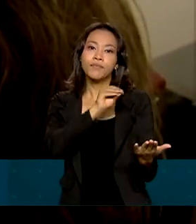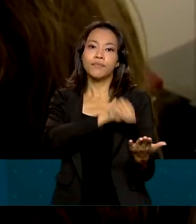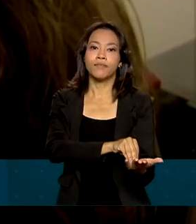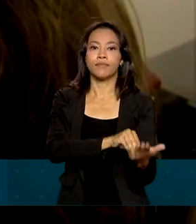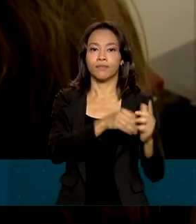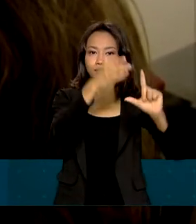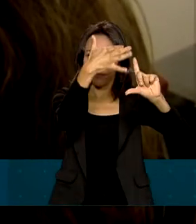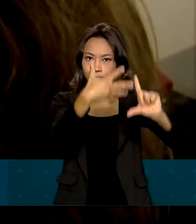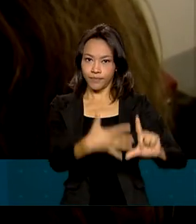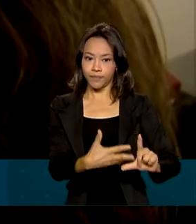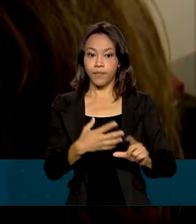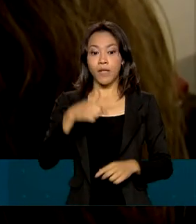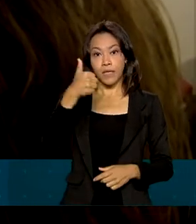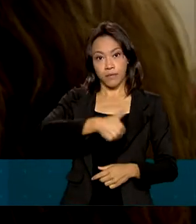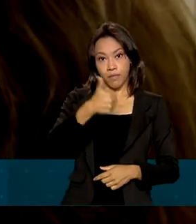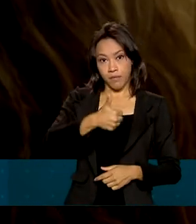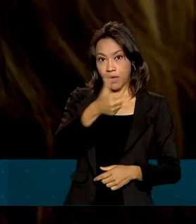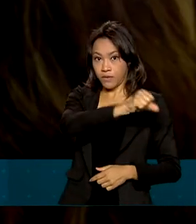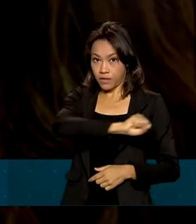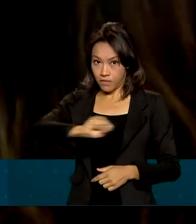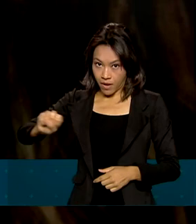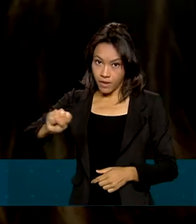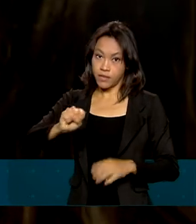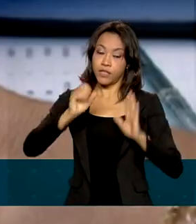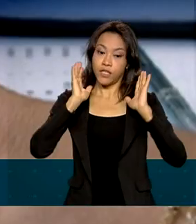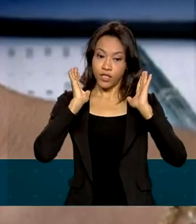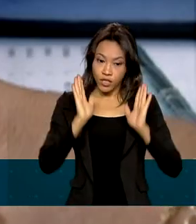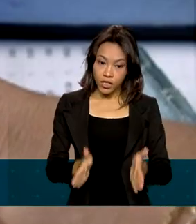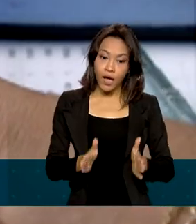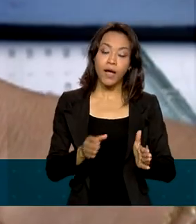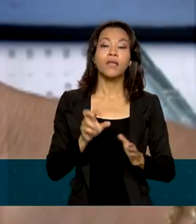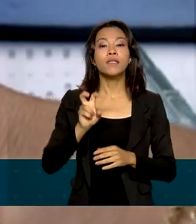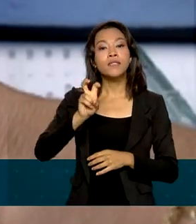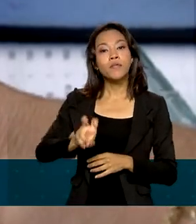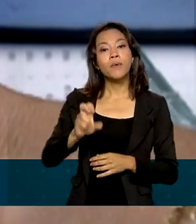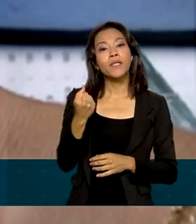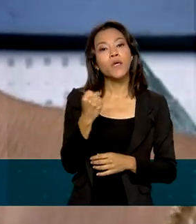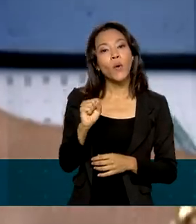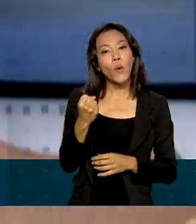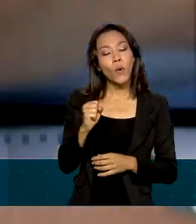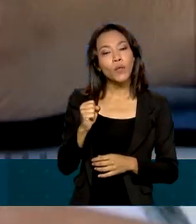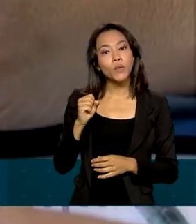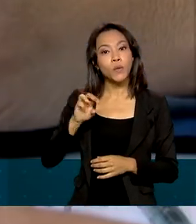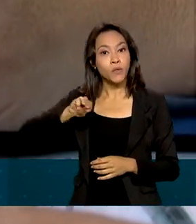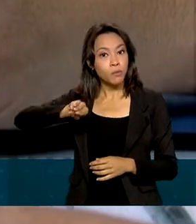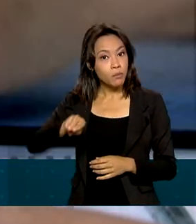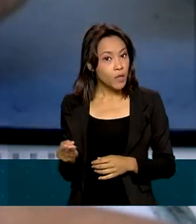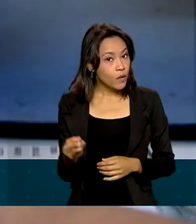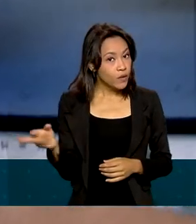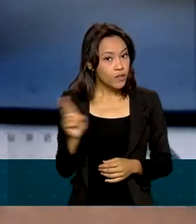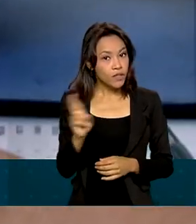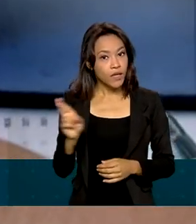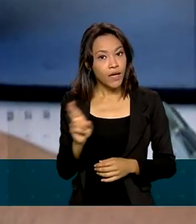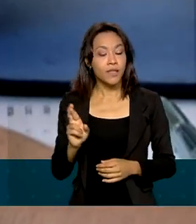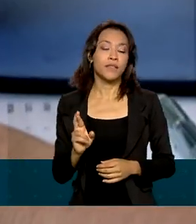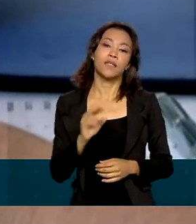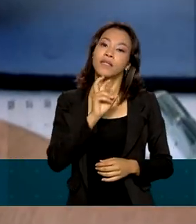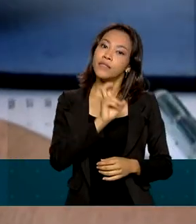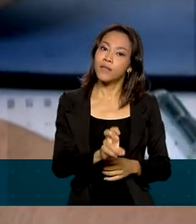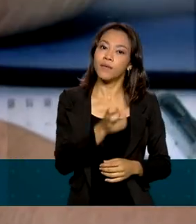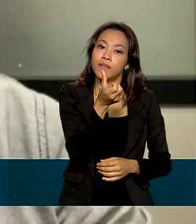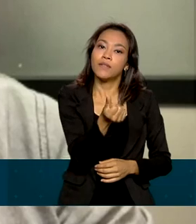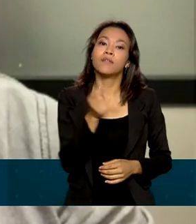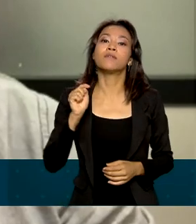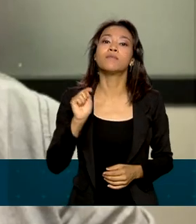primeiro semestre deste ano, foram homologados 58 bilhões de reais em 56 mil